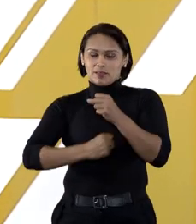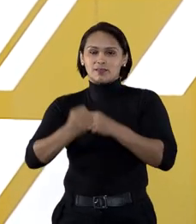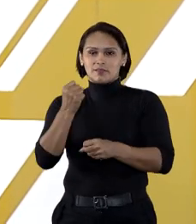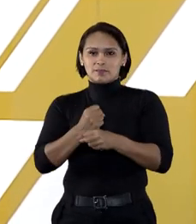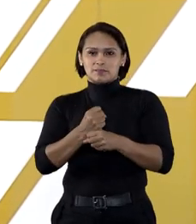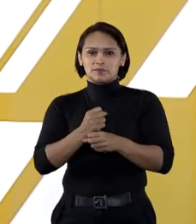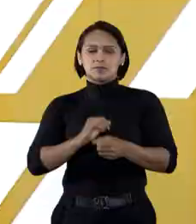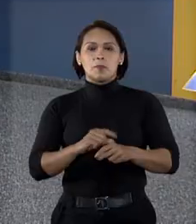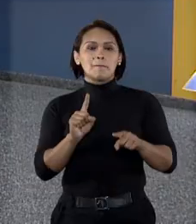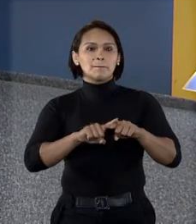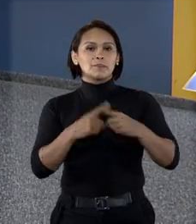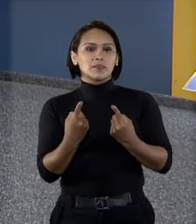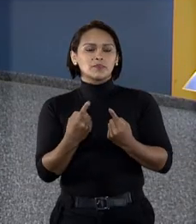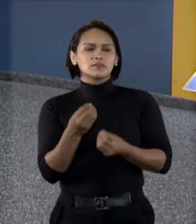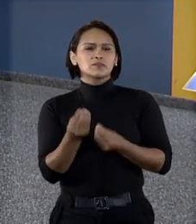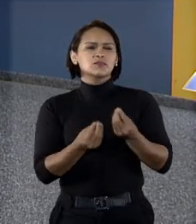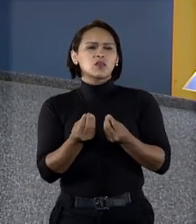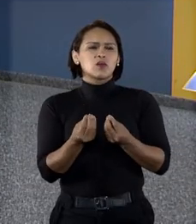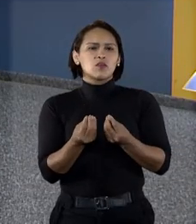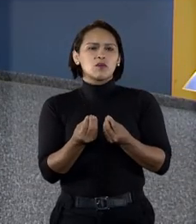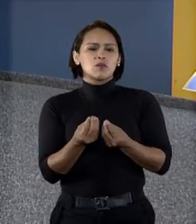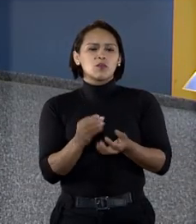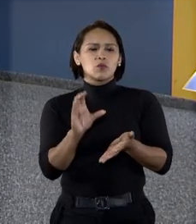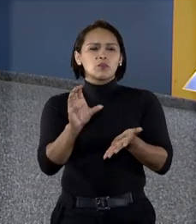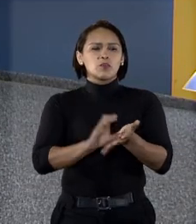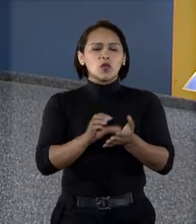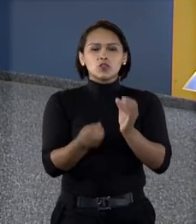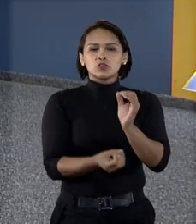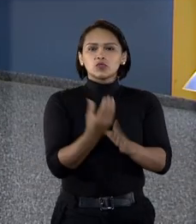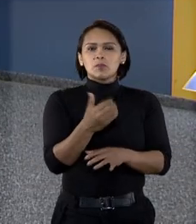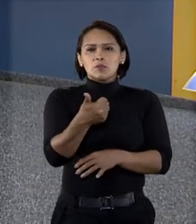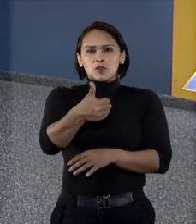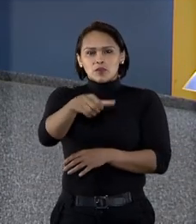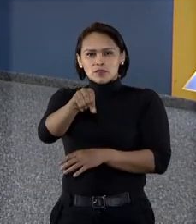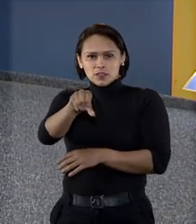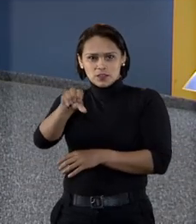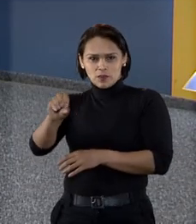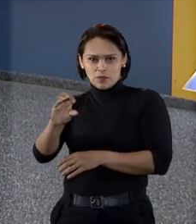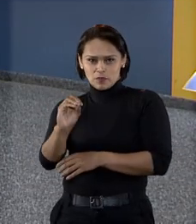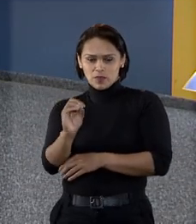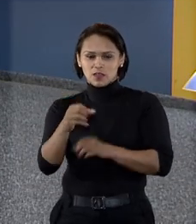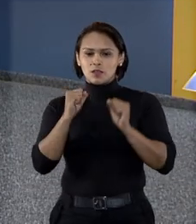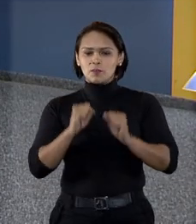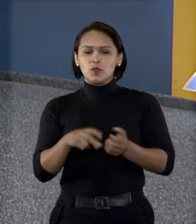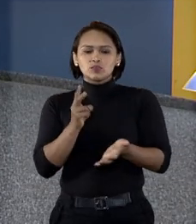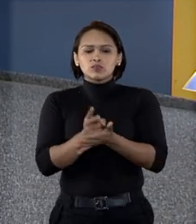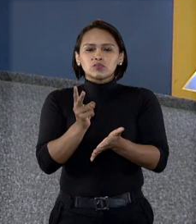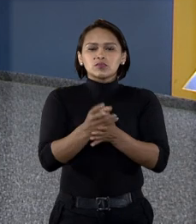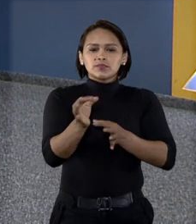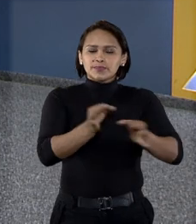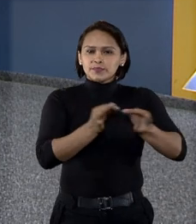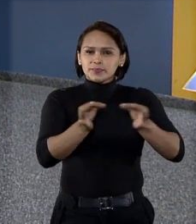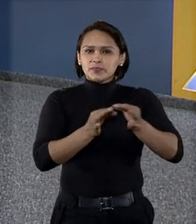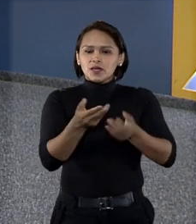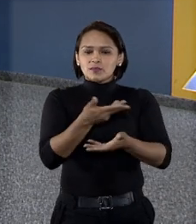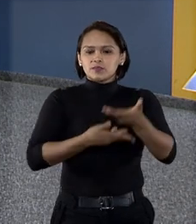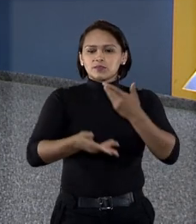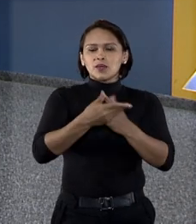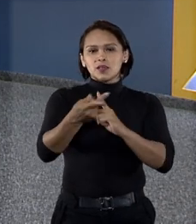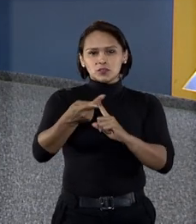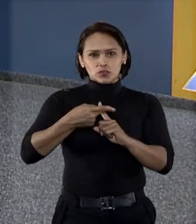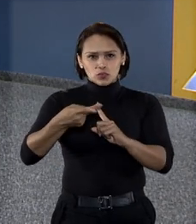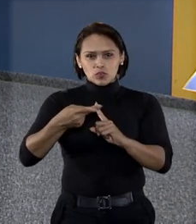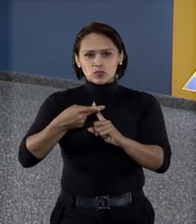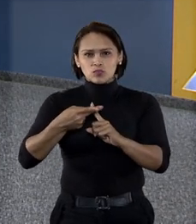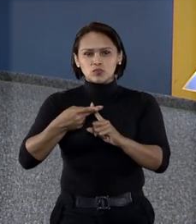três décadas. Mas, como um código, nascido em 1990, pode continuar regulando as relações